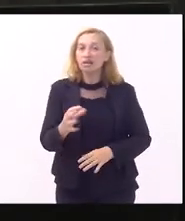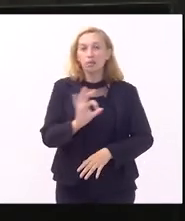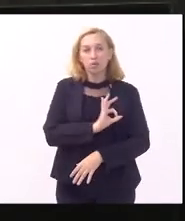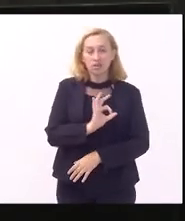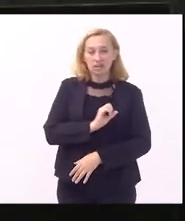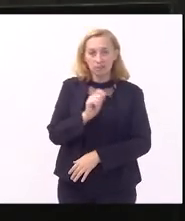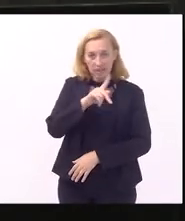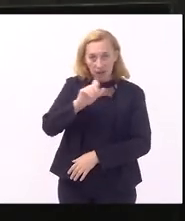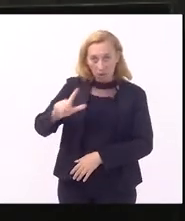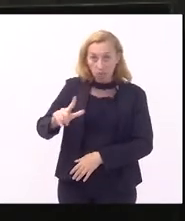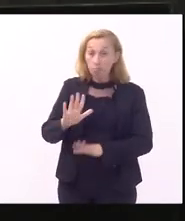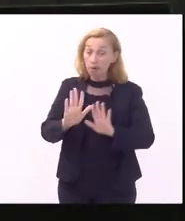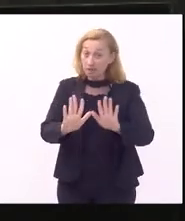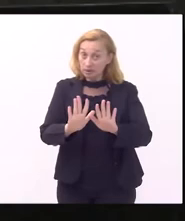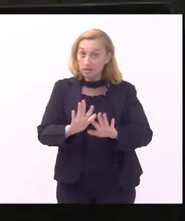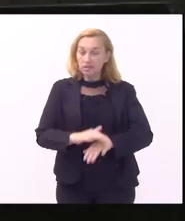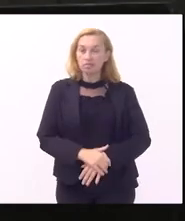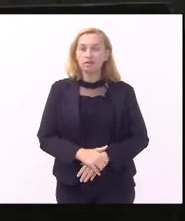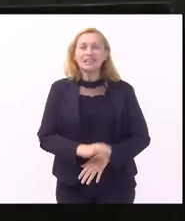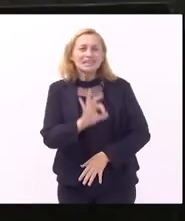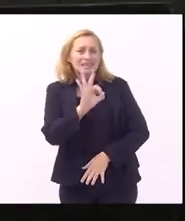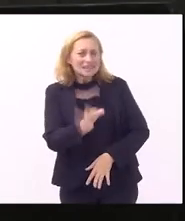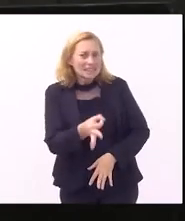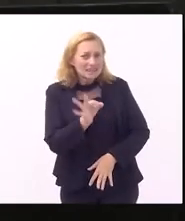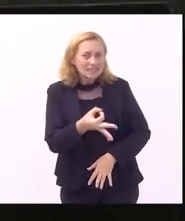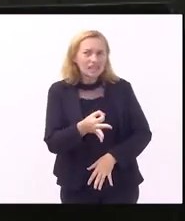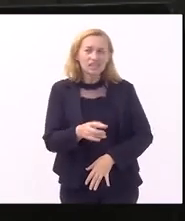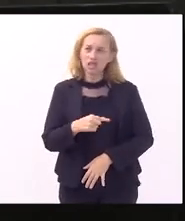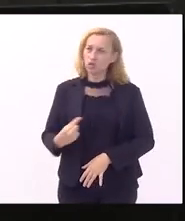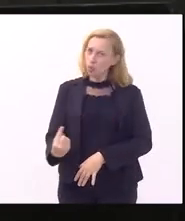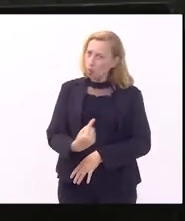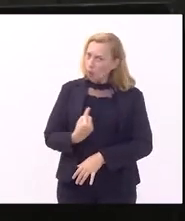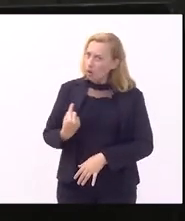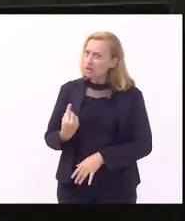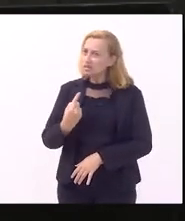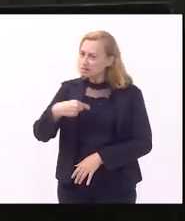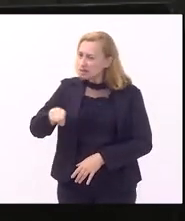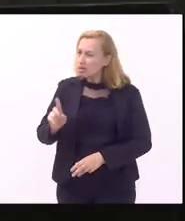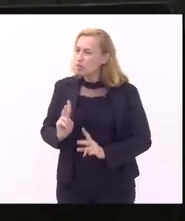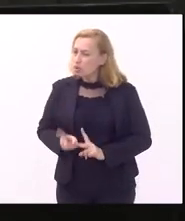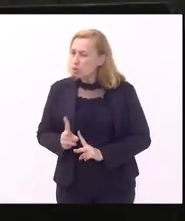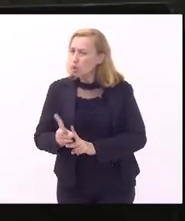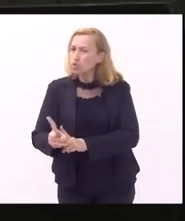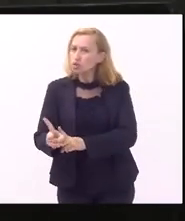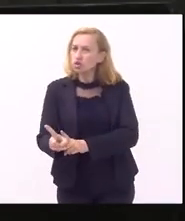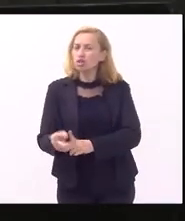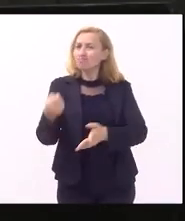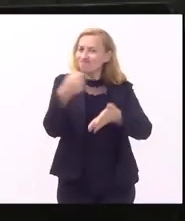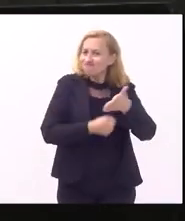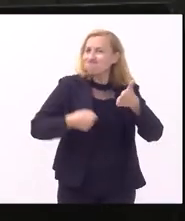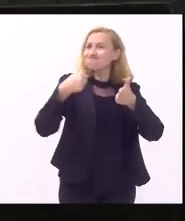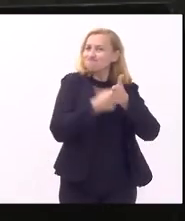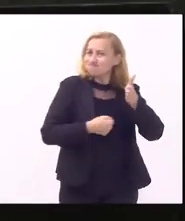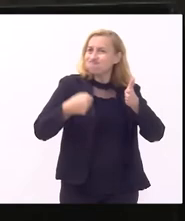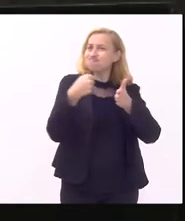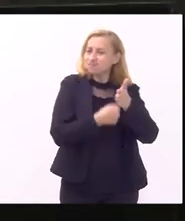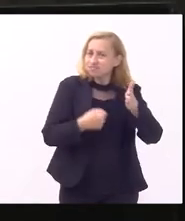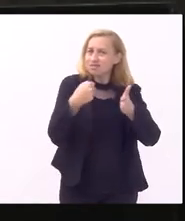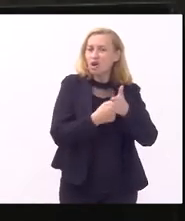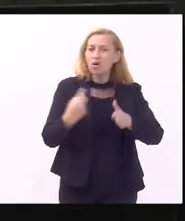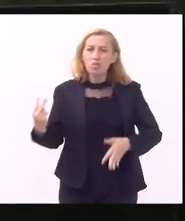porém com certeza nós iremos continuar nessa luta pela